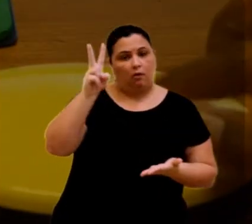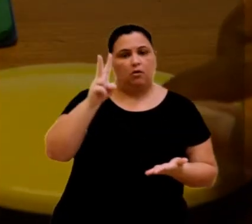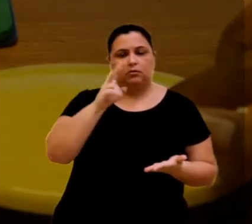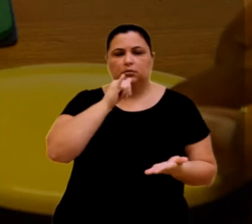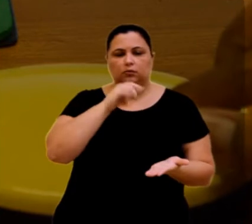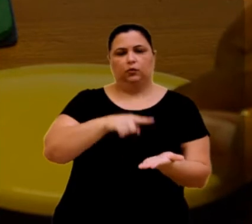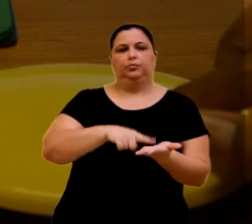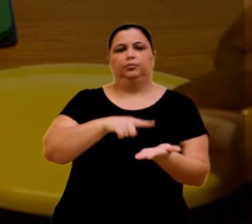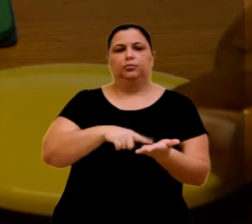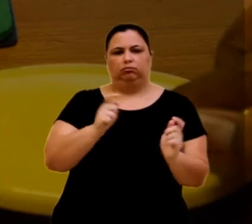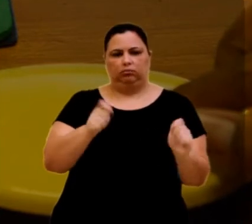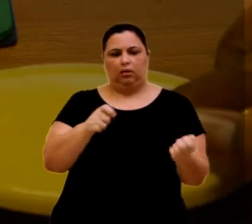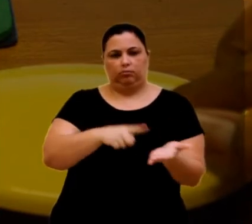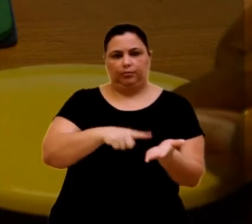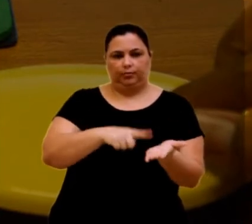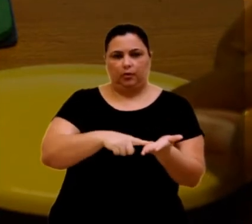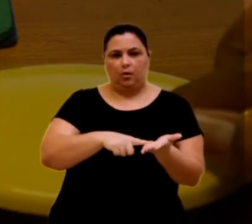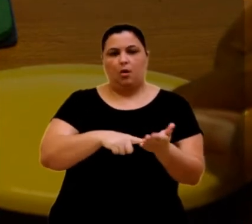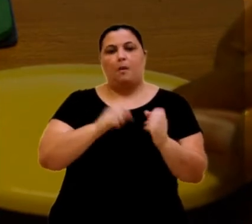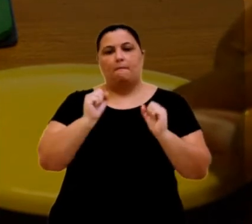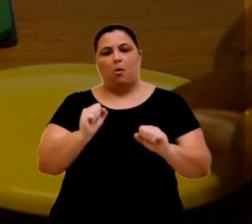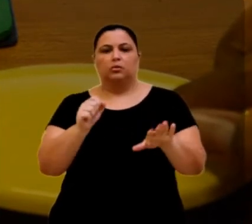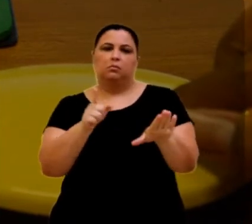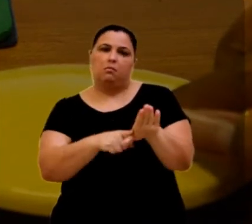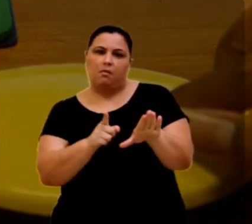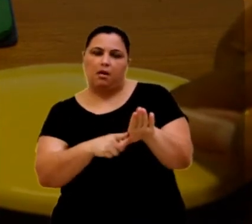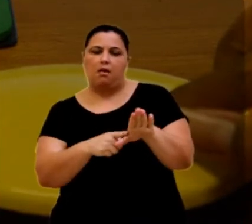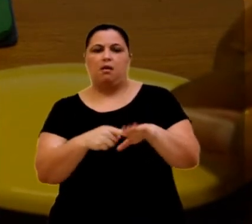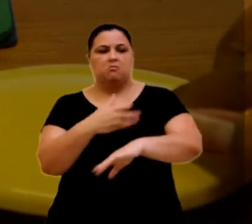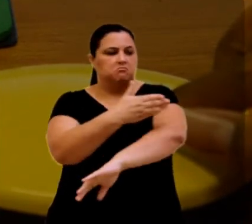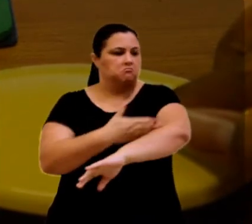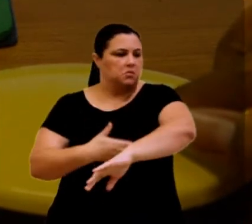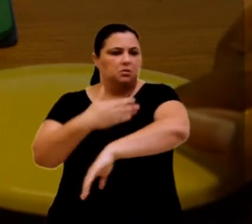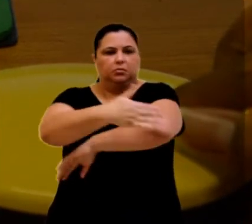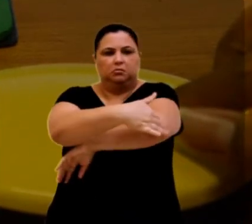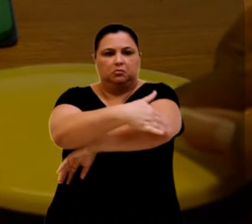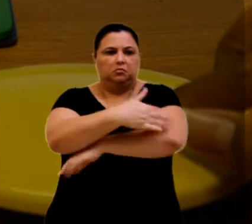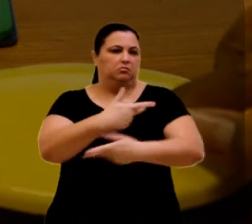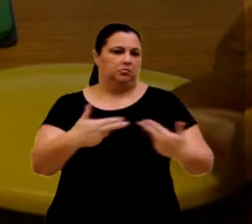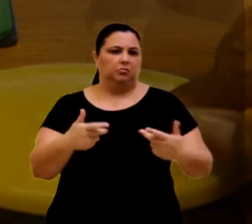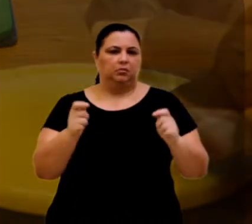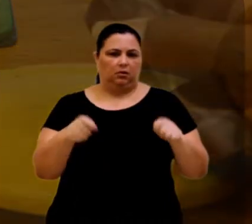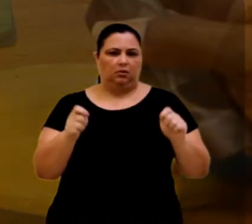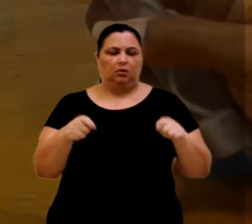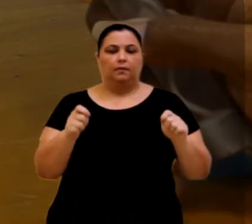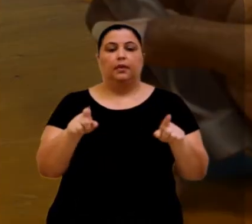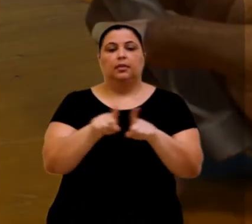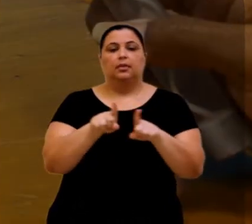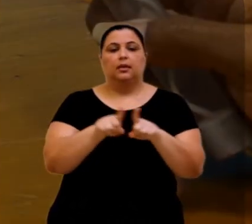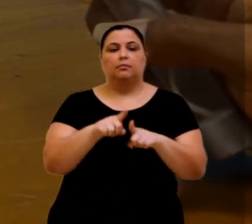para toques mais firmes e fortes, com outras partes do corpo, como, por exemplo, pés, membros amputados. Sensores